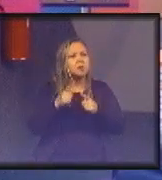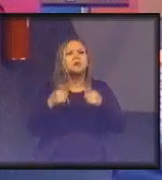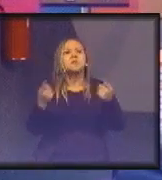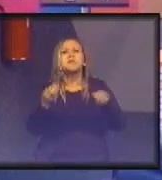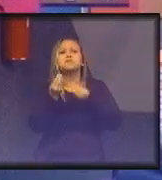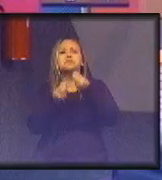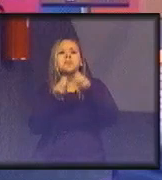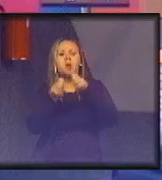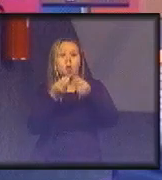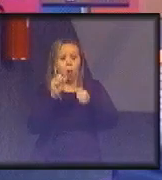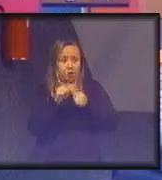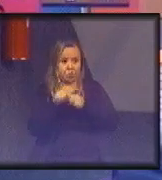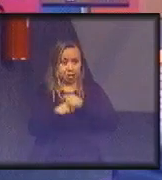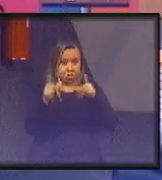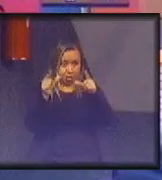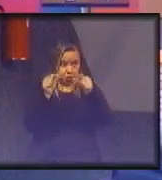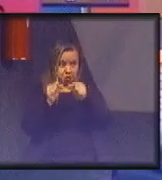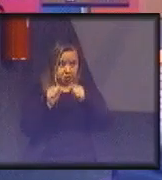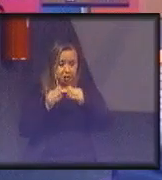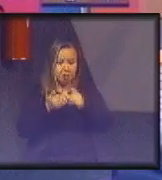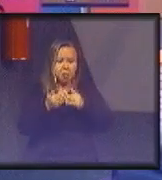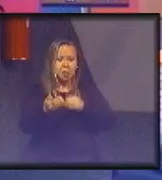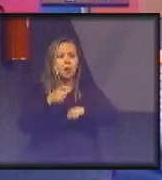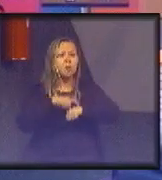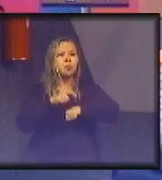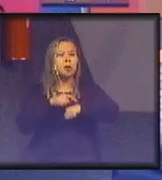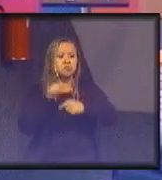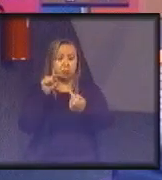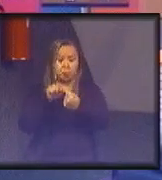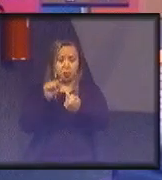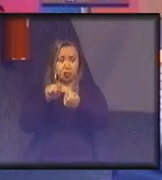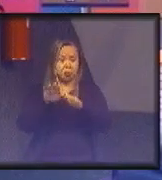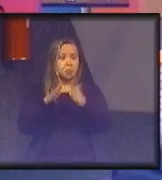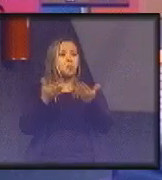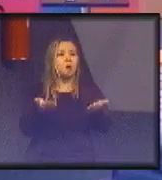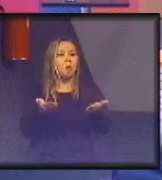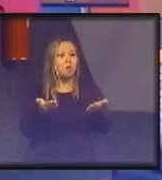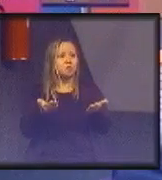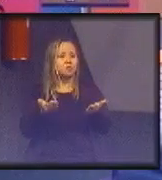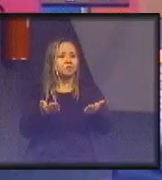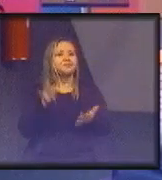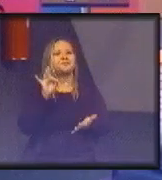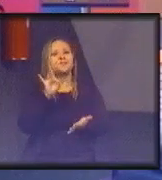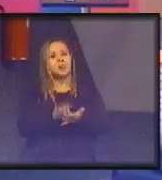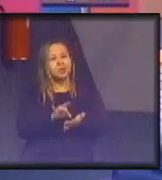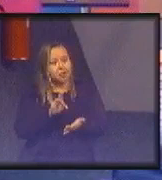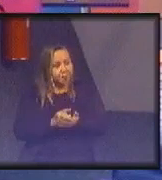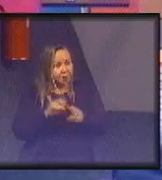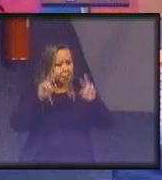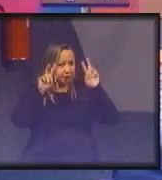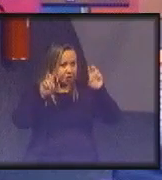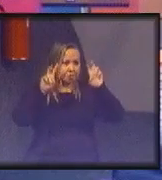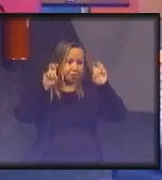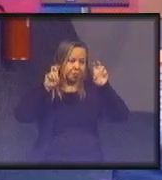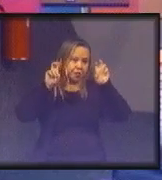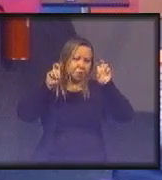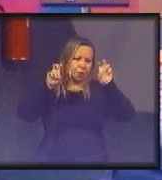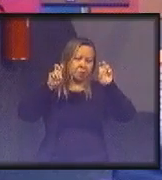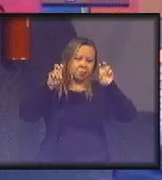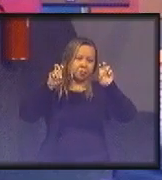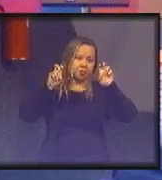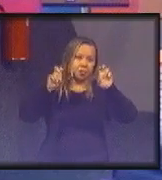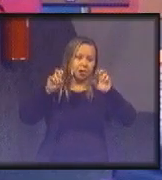vai fazer isso? Quais são os prazos? Quais são as metas? E daí, na verdade, no caso de